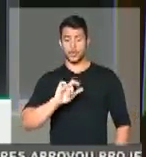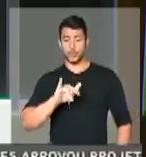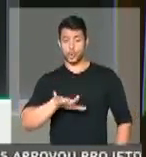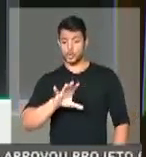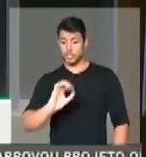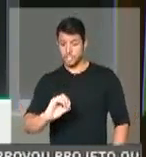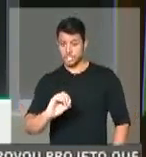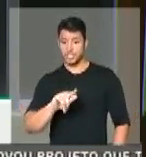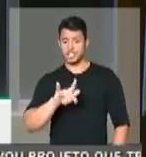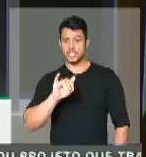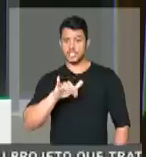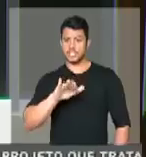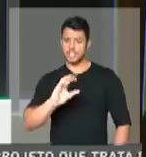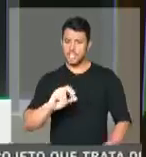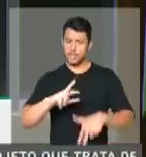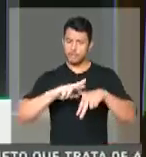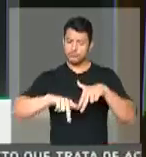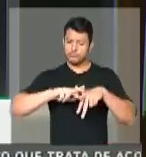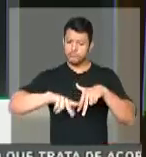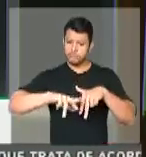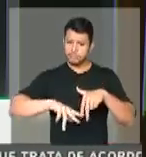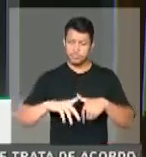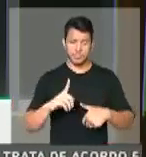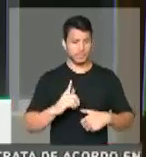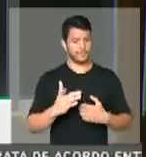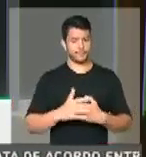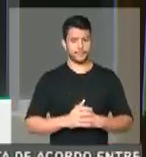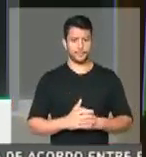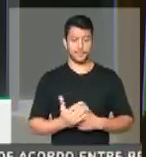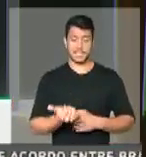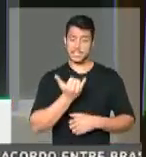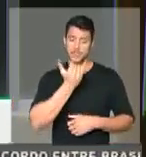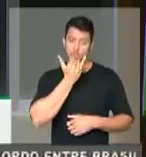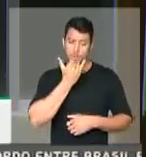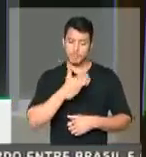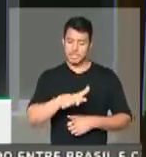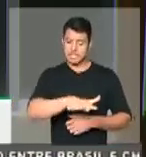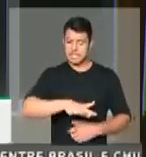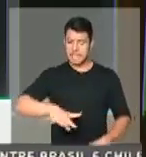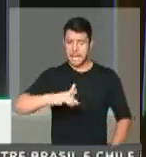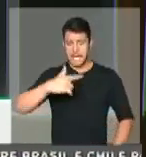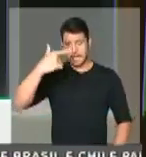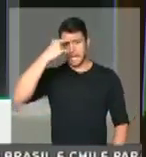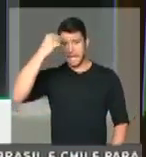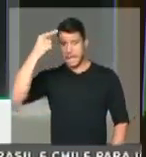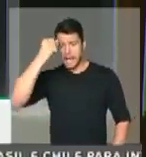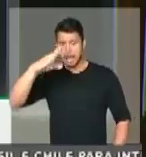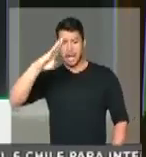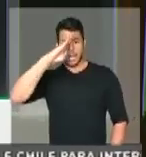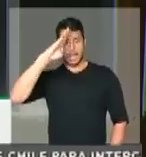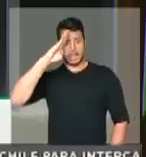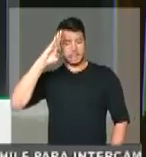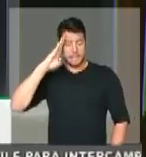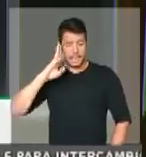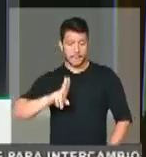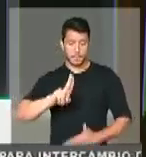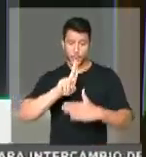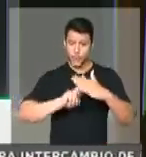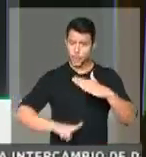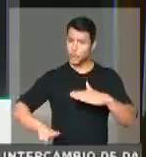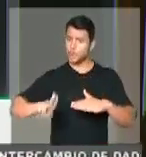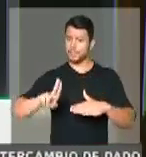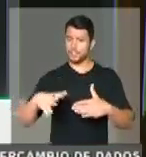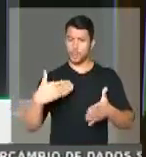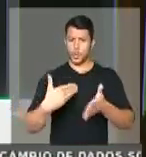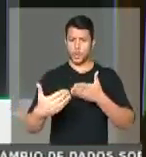como se esse conceito de fato existisse. Em nenhum espaço acadêmico, científico, universitário, em